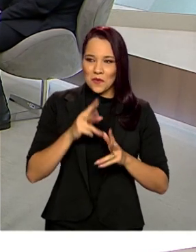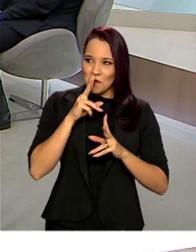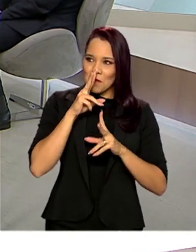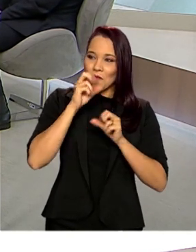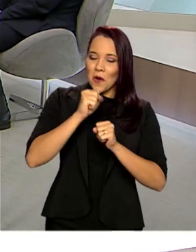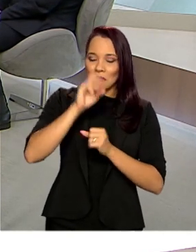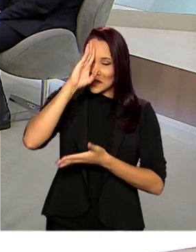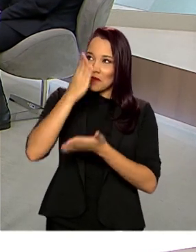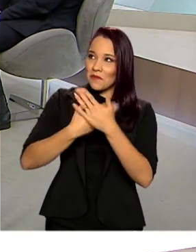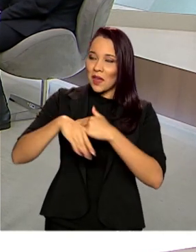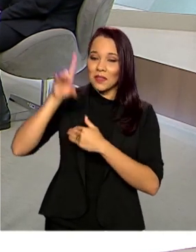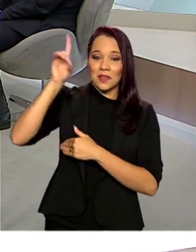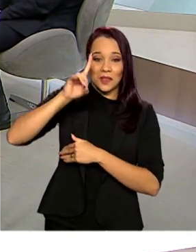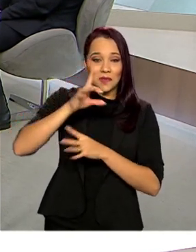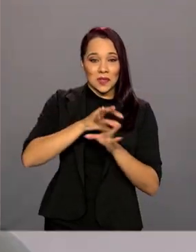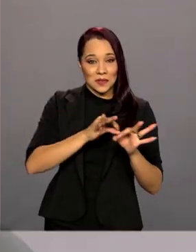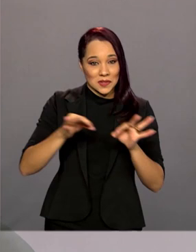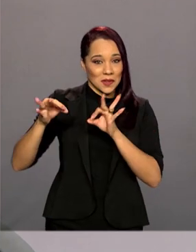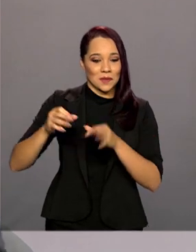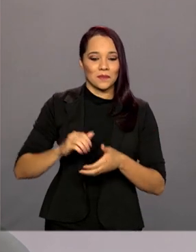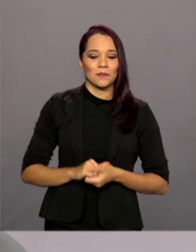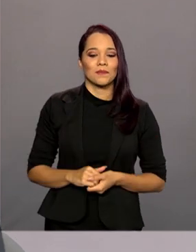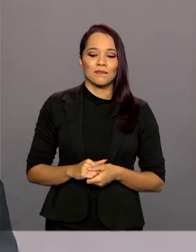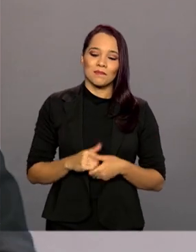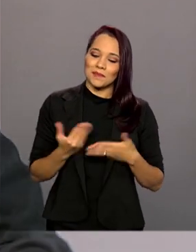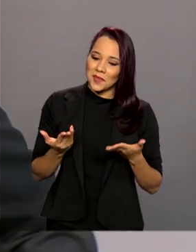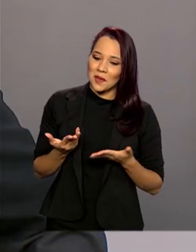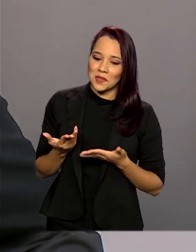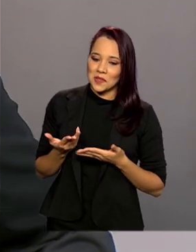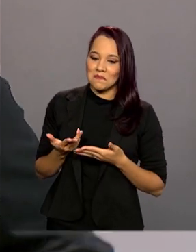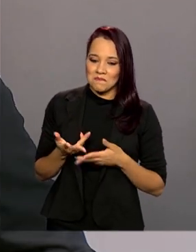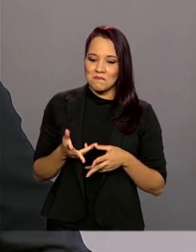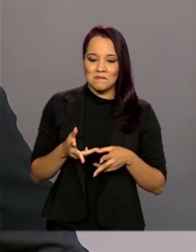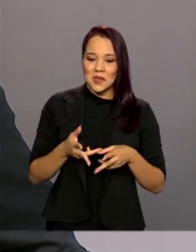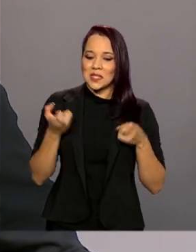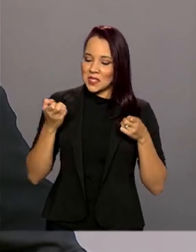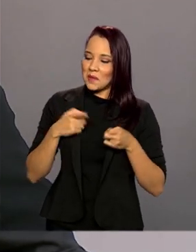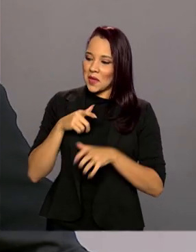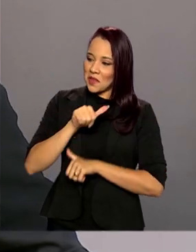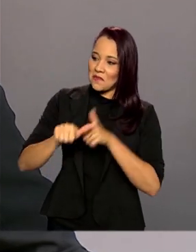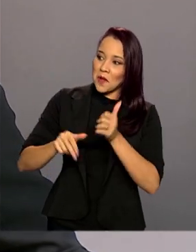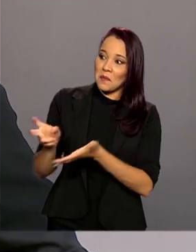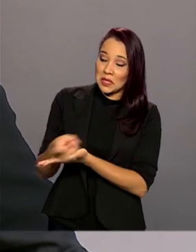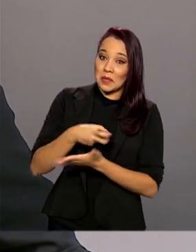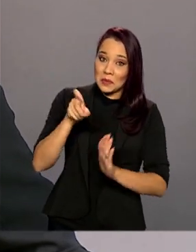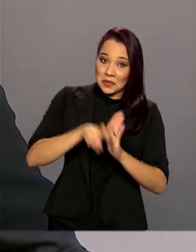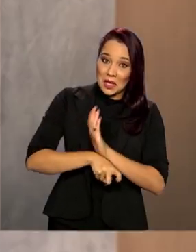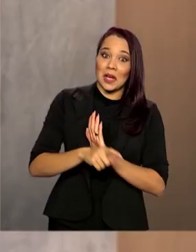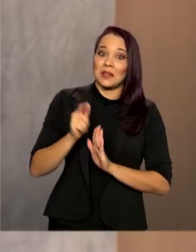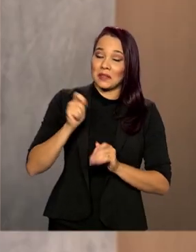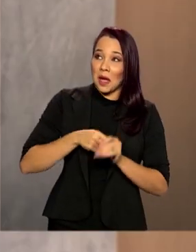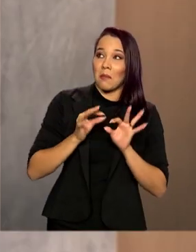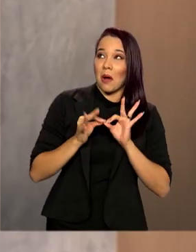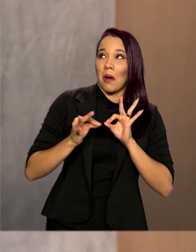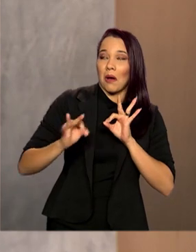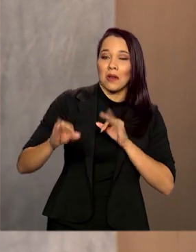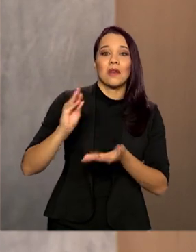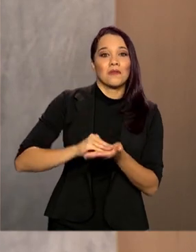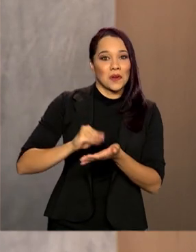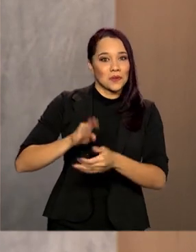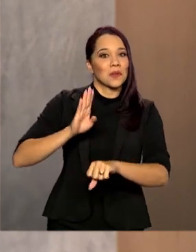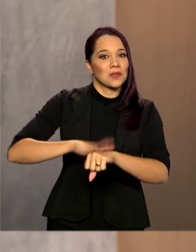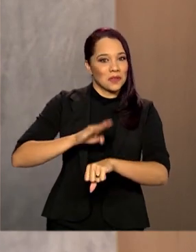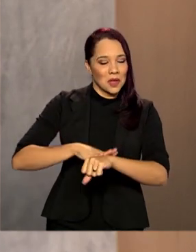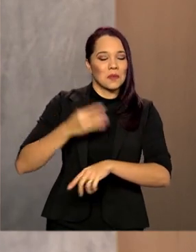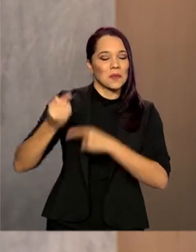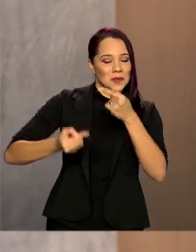Deus. Vai dar tudo certo. É o que a gente pode ver, Catiúcia, que a reforma tributária é um assunto que dá muito pano para a manga. Faltou tempo aqui hoje para